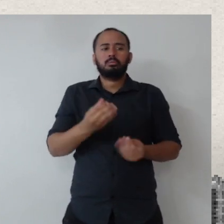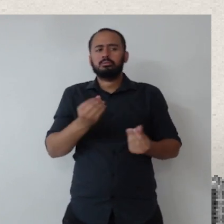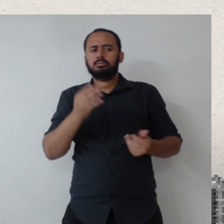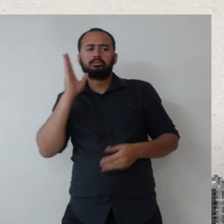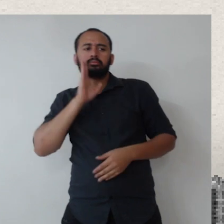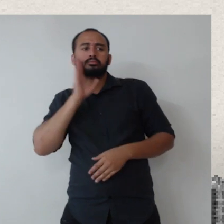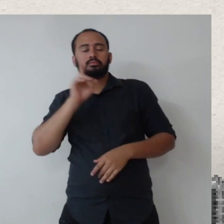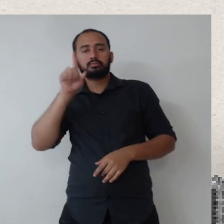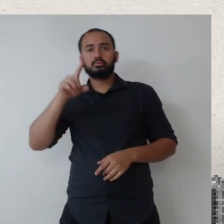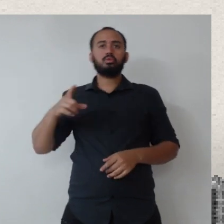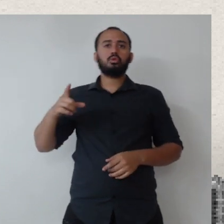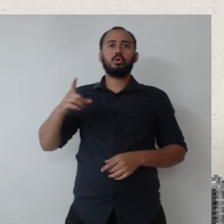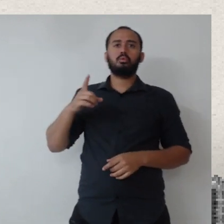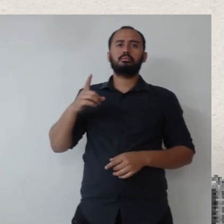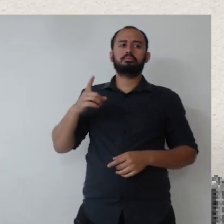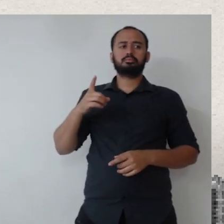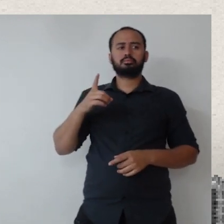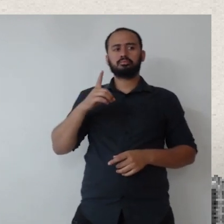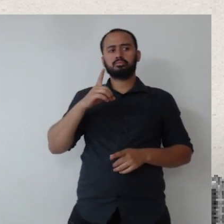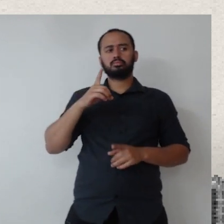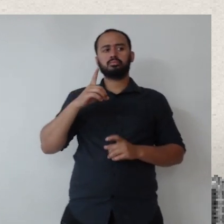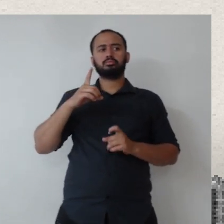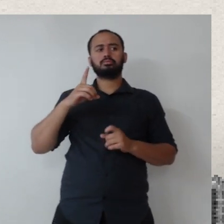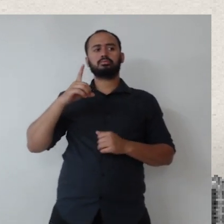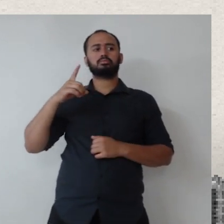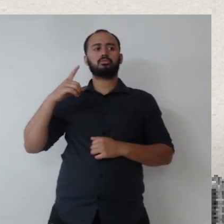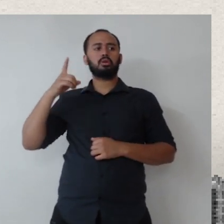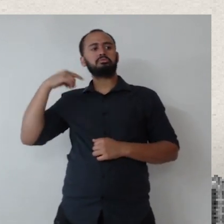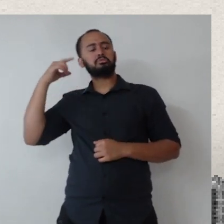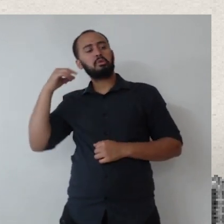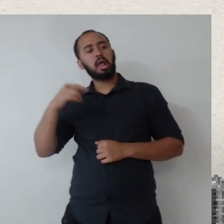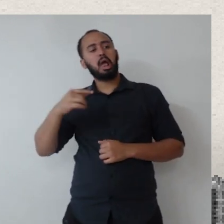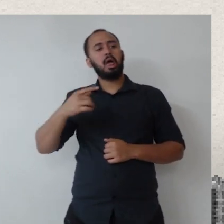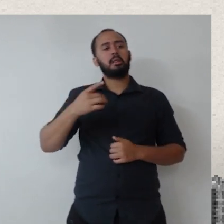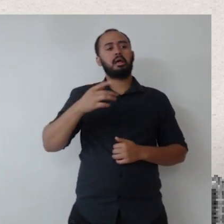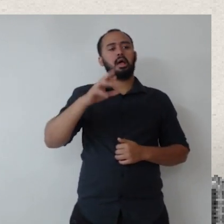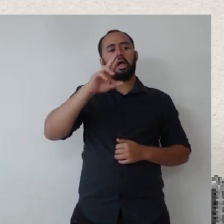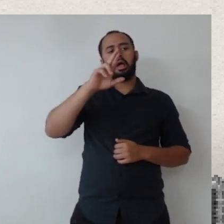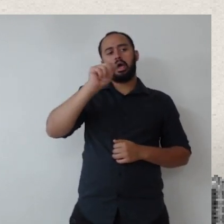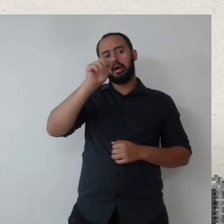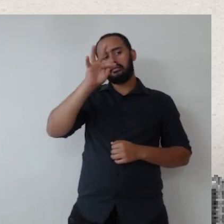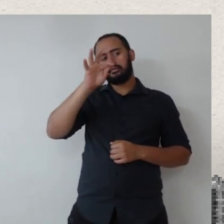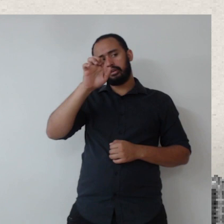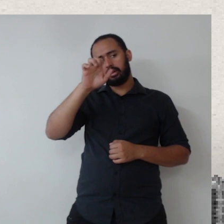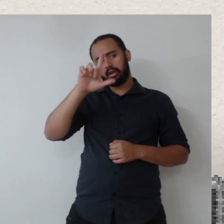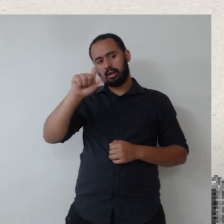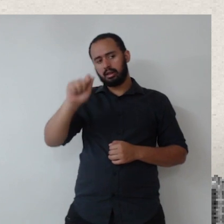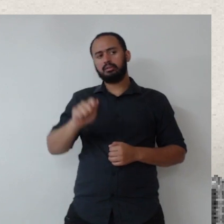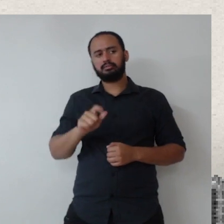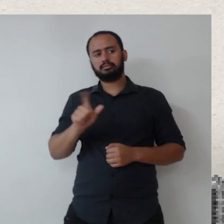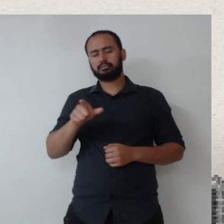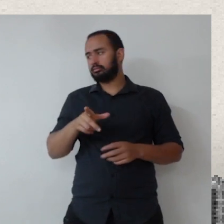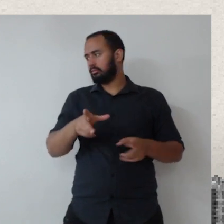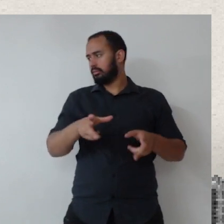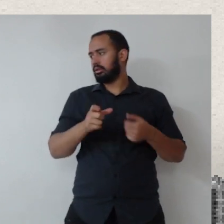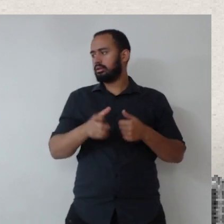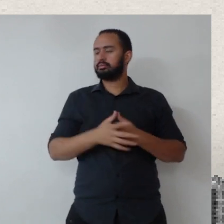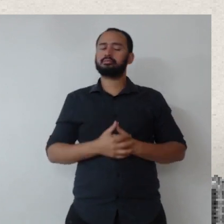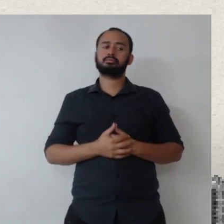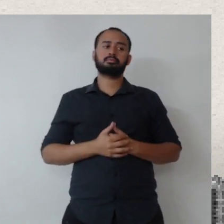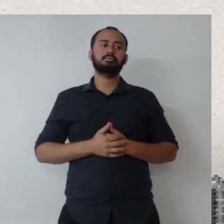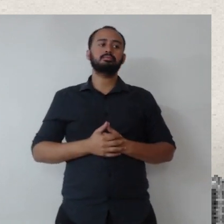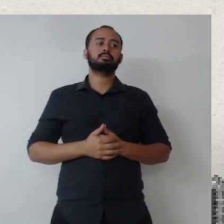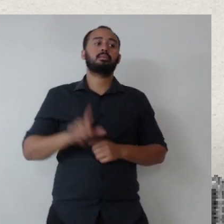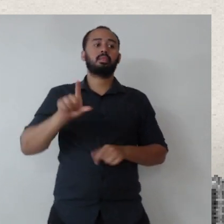doutora Rafaela da ITF da Quarta Região. Ela publicou um edital agora, acho que foi ela que capitaneou essa